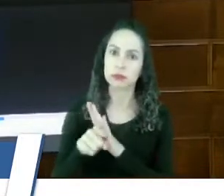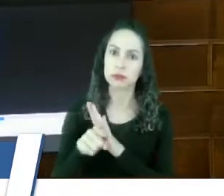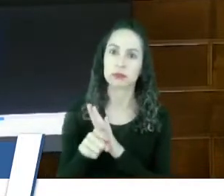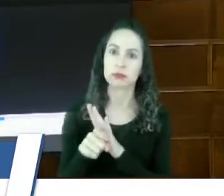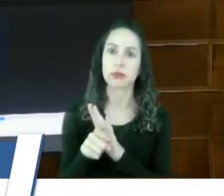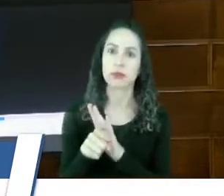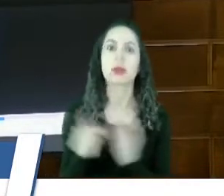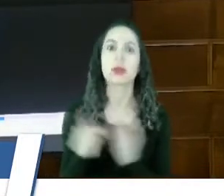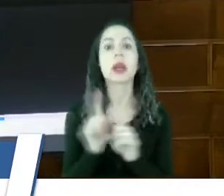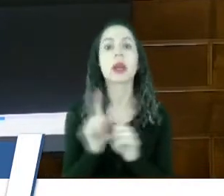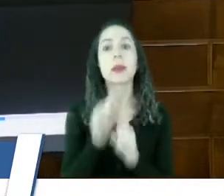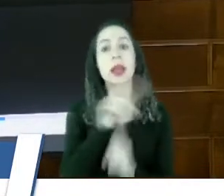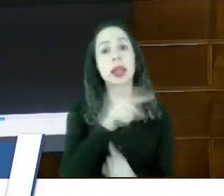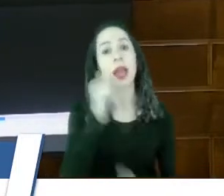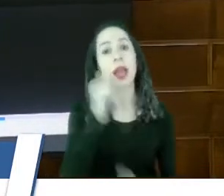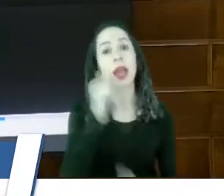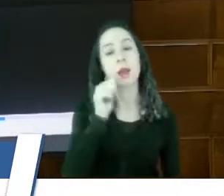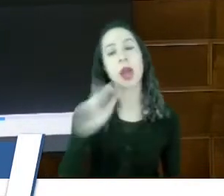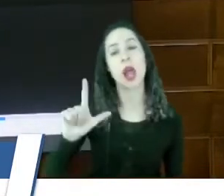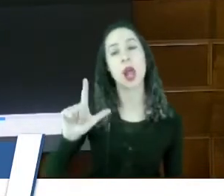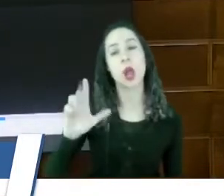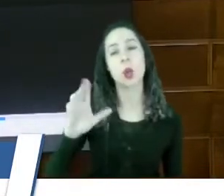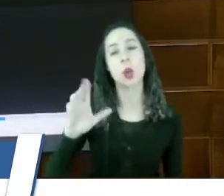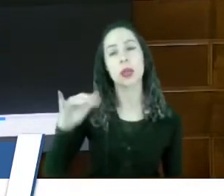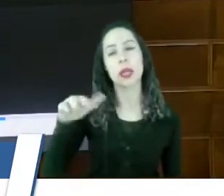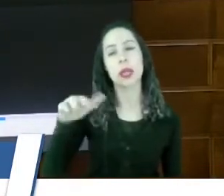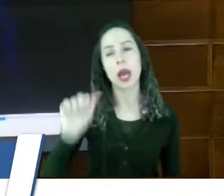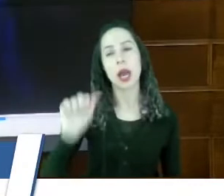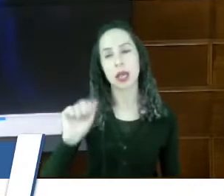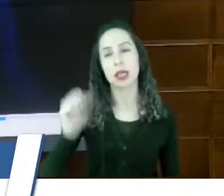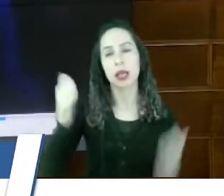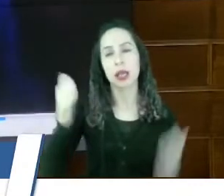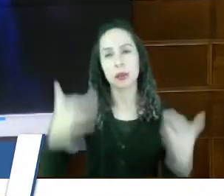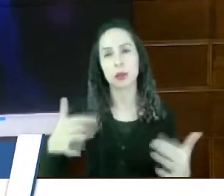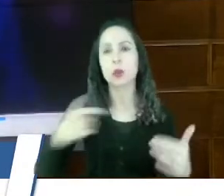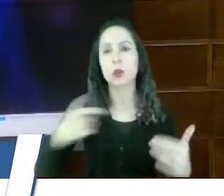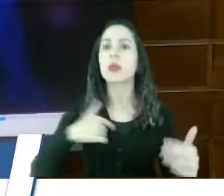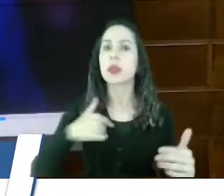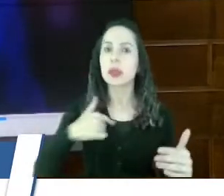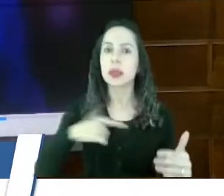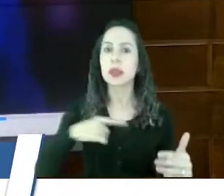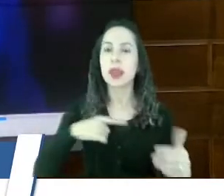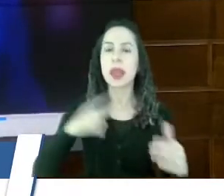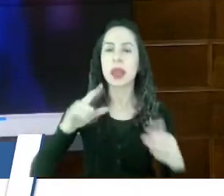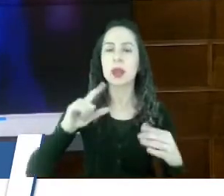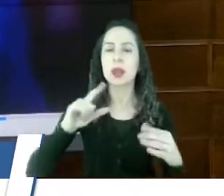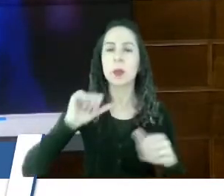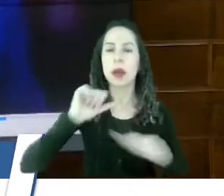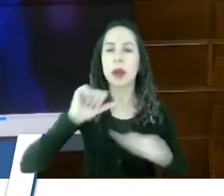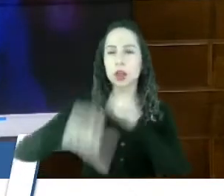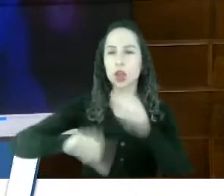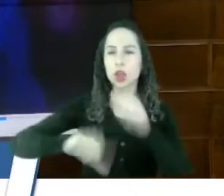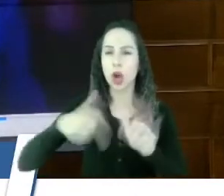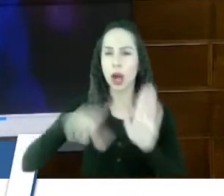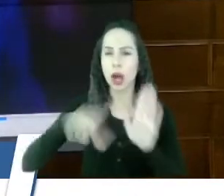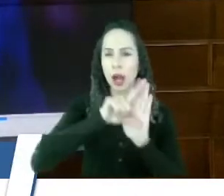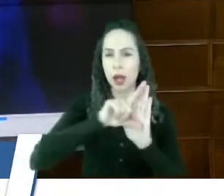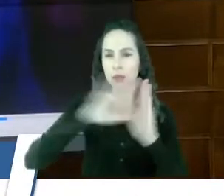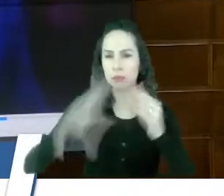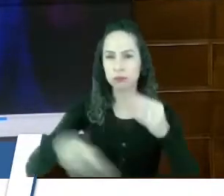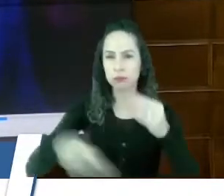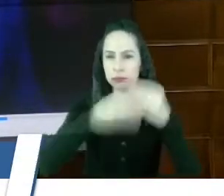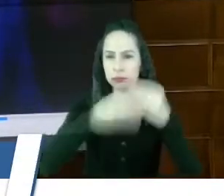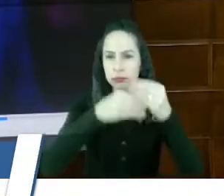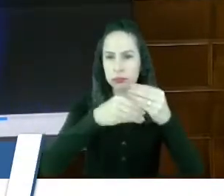disse a desembargadora Luciana, há uma modificação legislativa que nós mesmos não